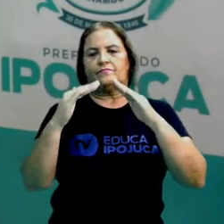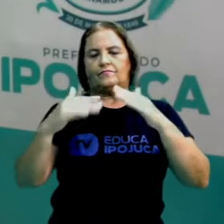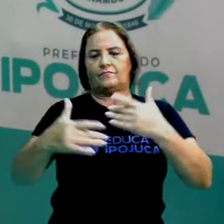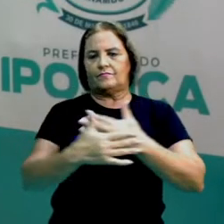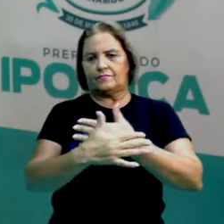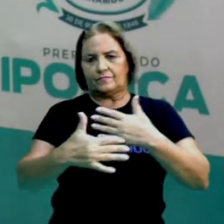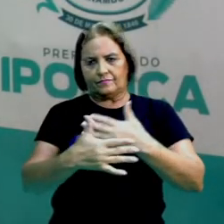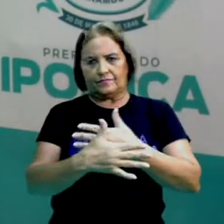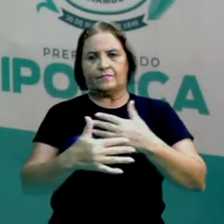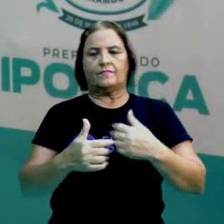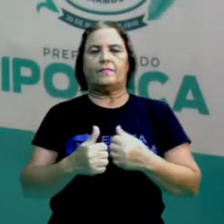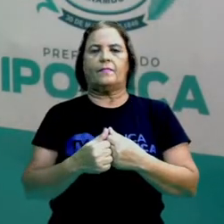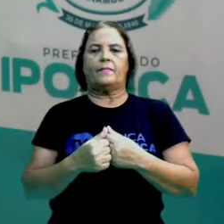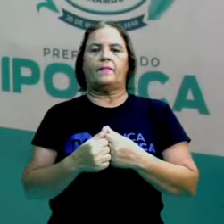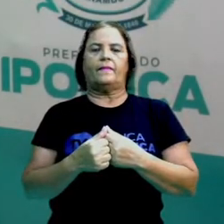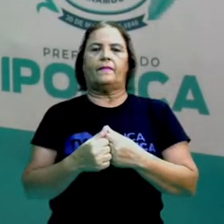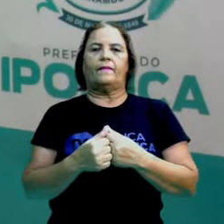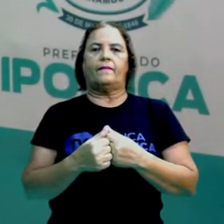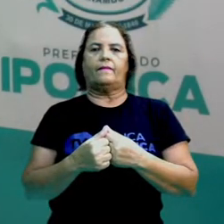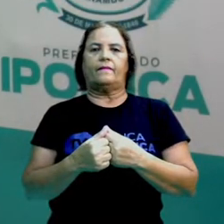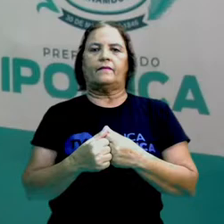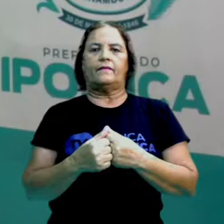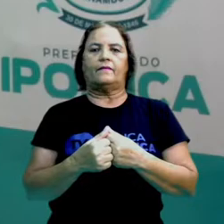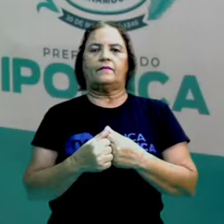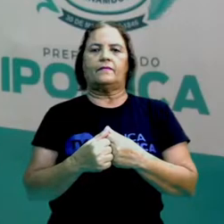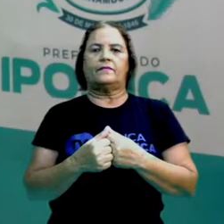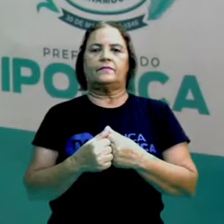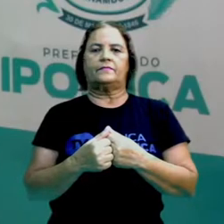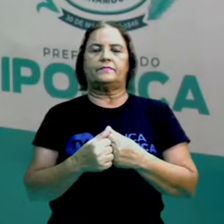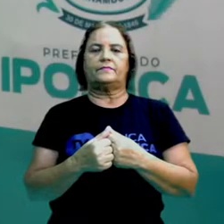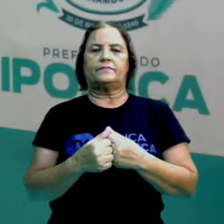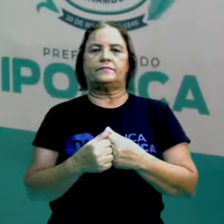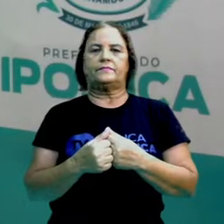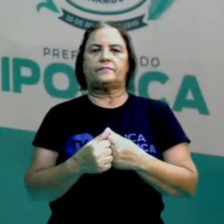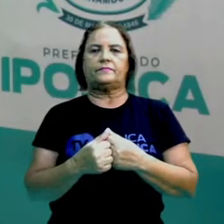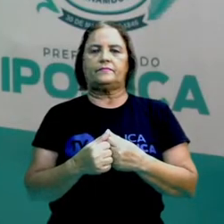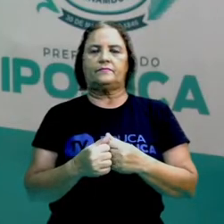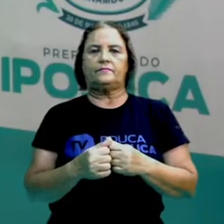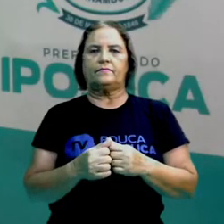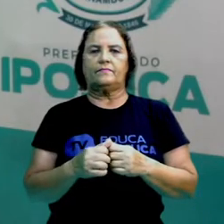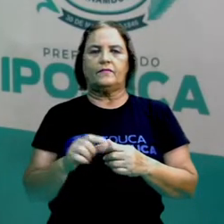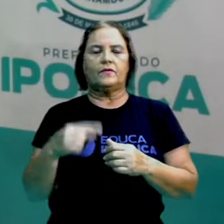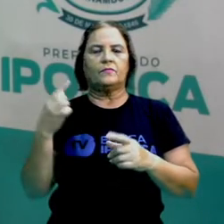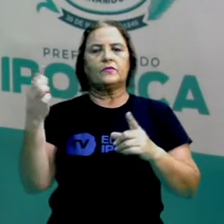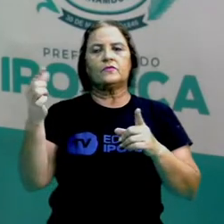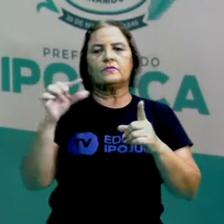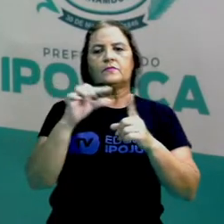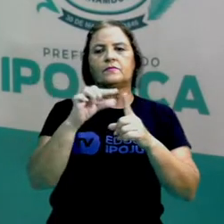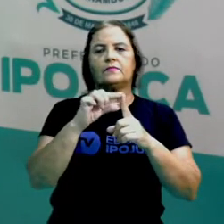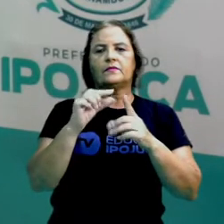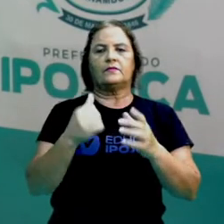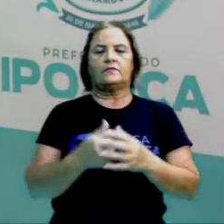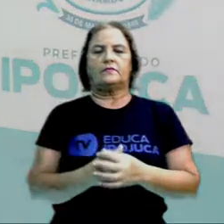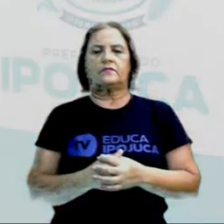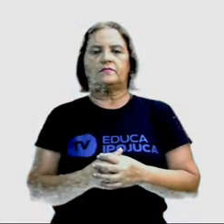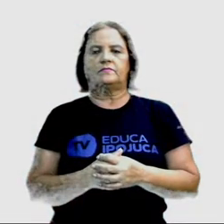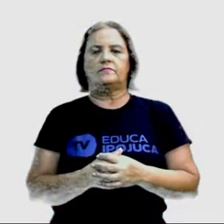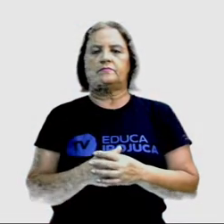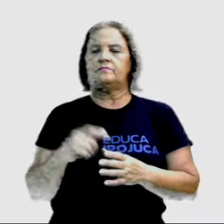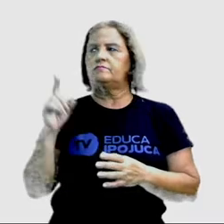Próxima palavra. Vamos lá. Opa, passei demais aqui. Ok, Plant. Vamos agora para Close.